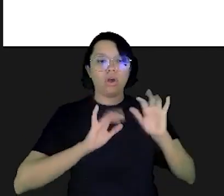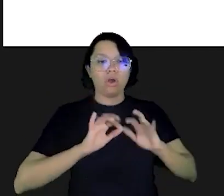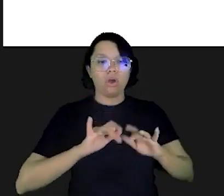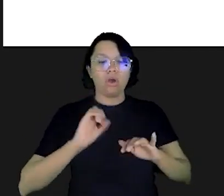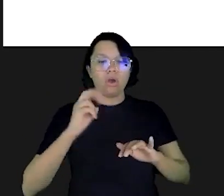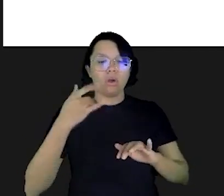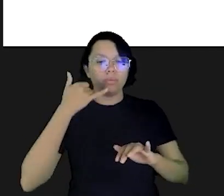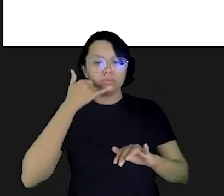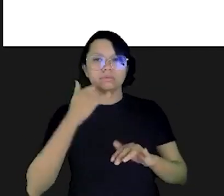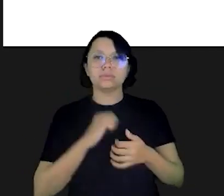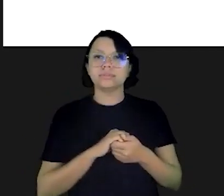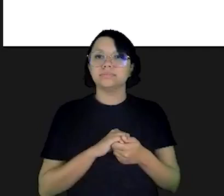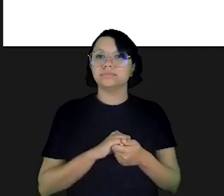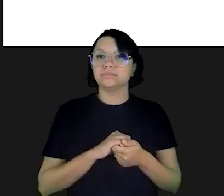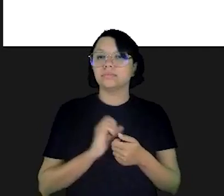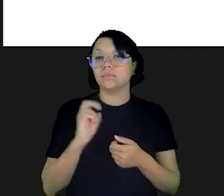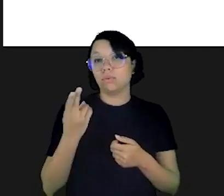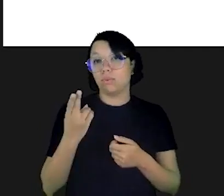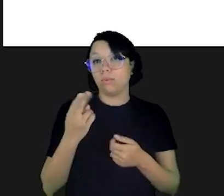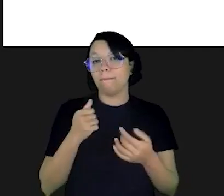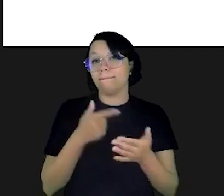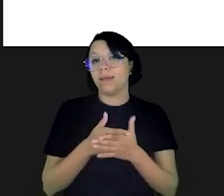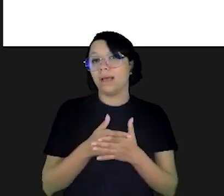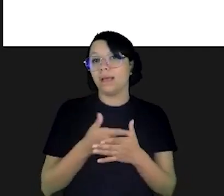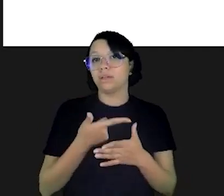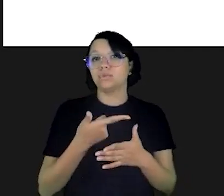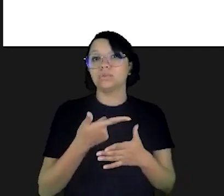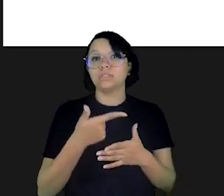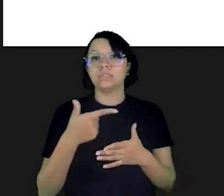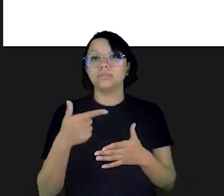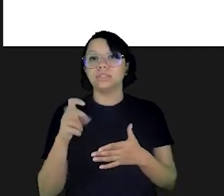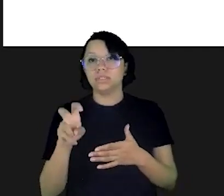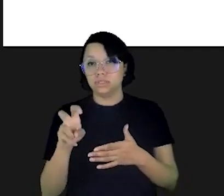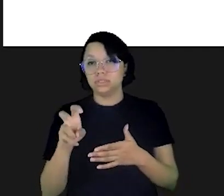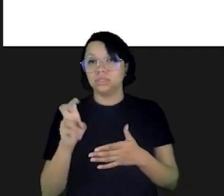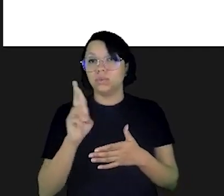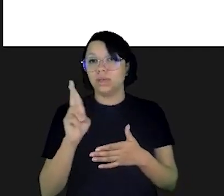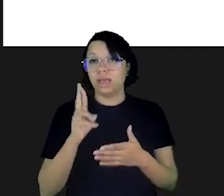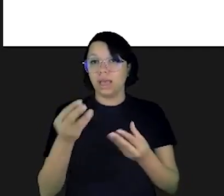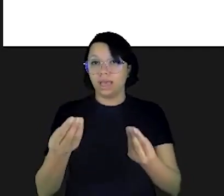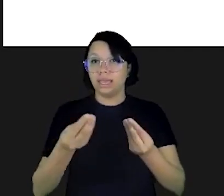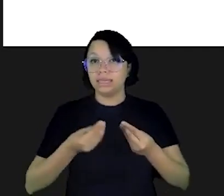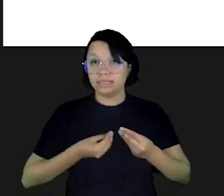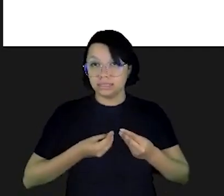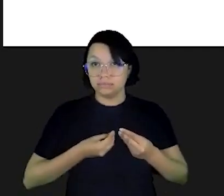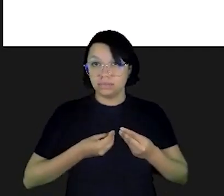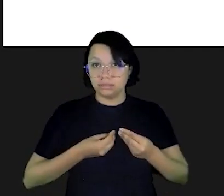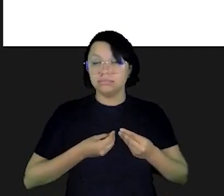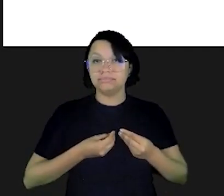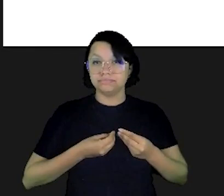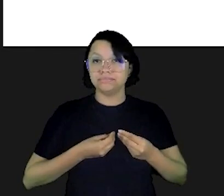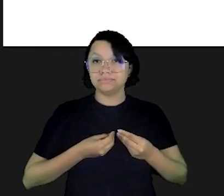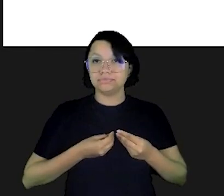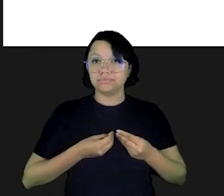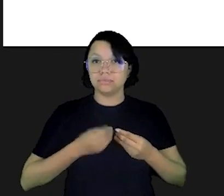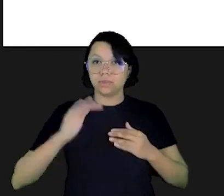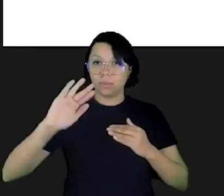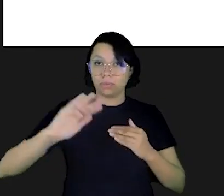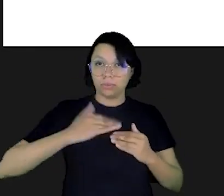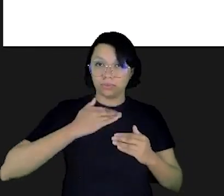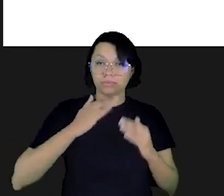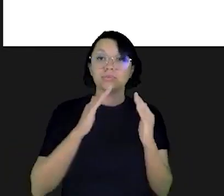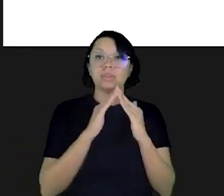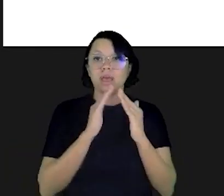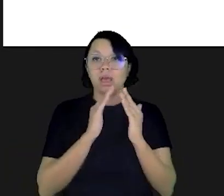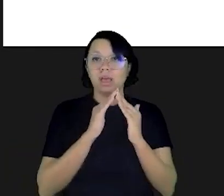acessível só pelo seu computador ou pelo telefone celular ou você pode pagar R$225 para receber essa